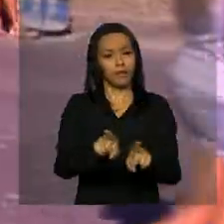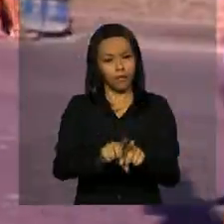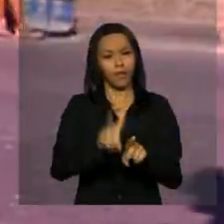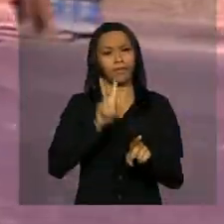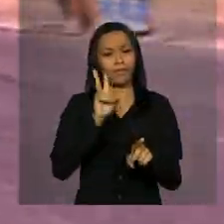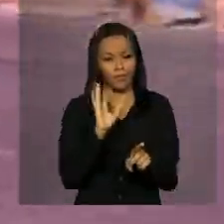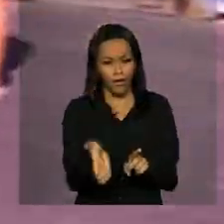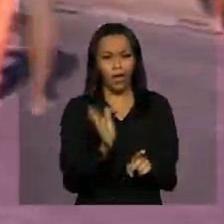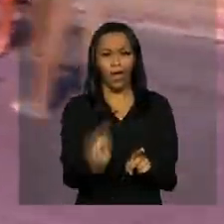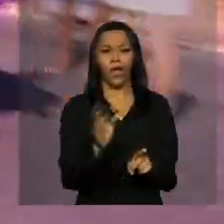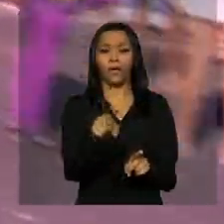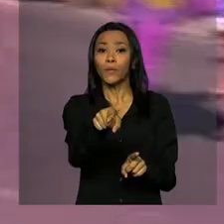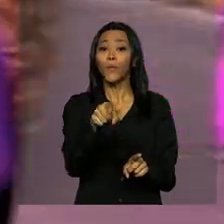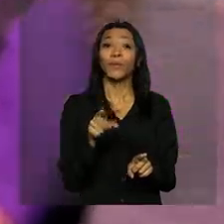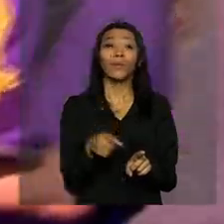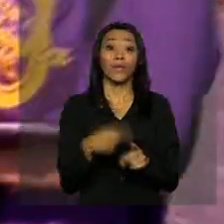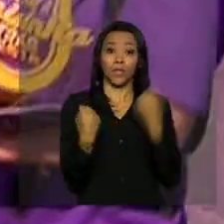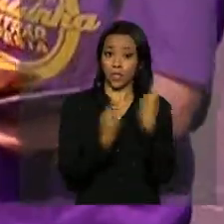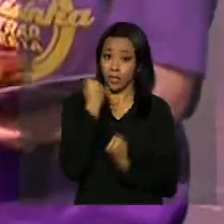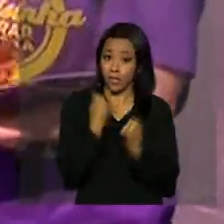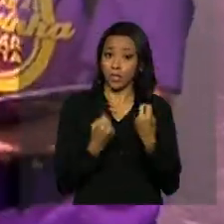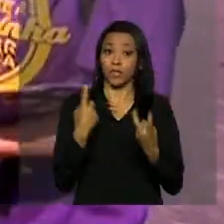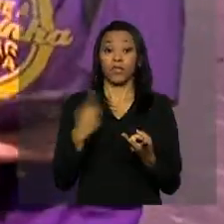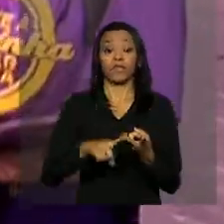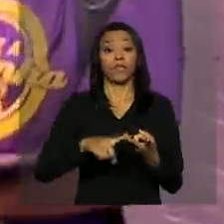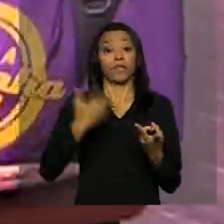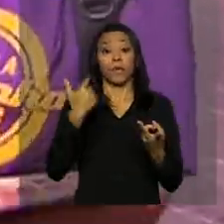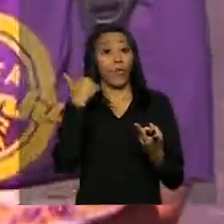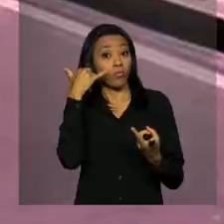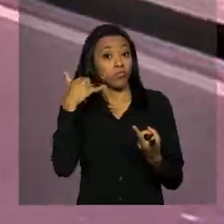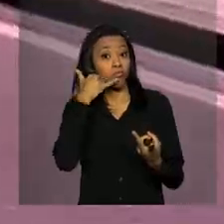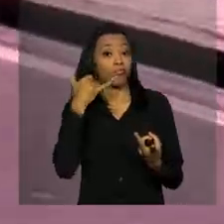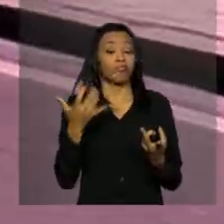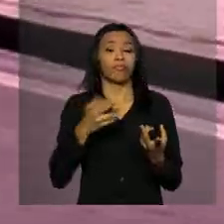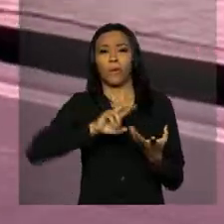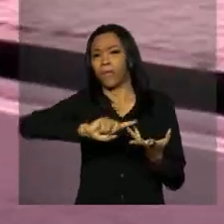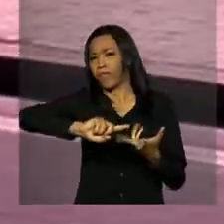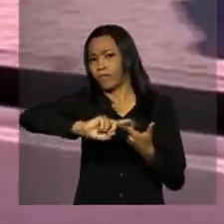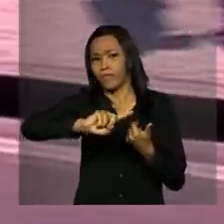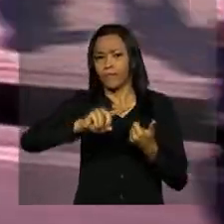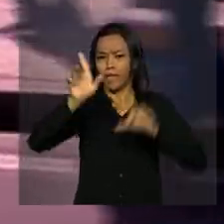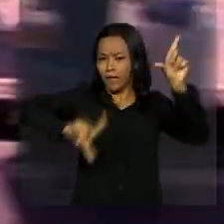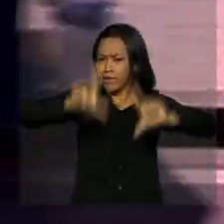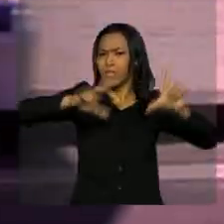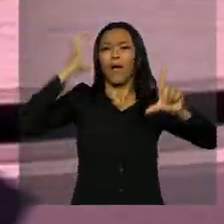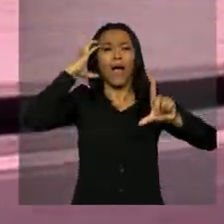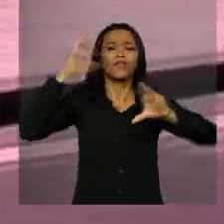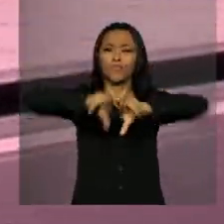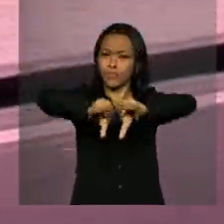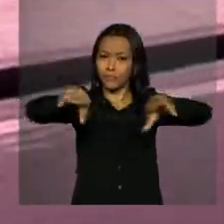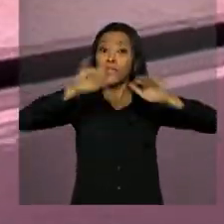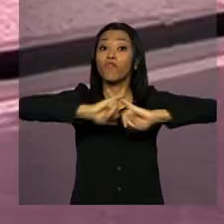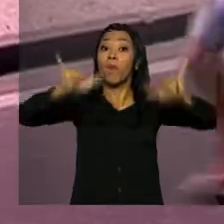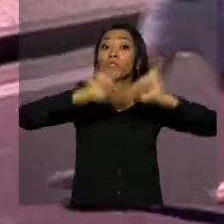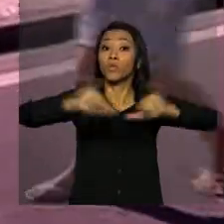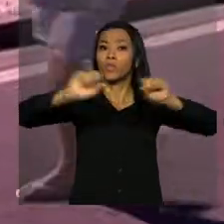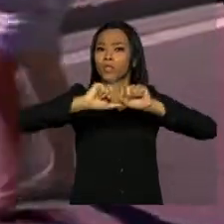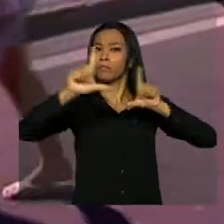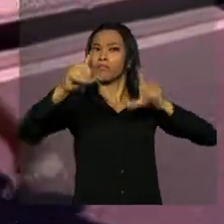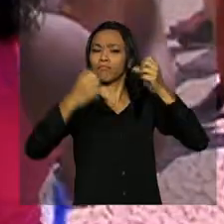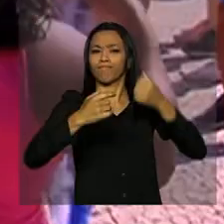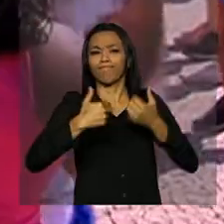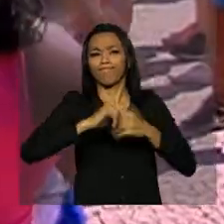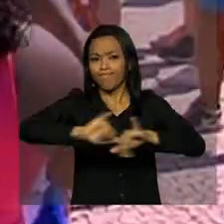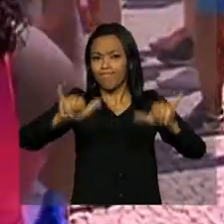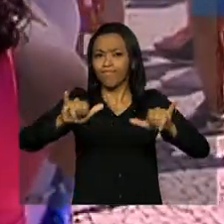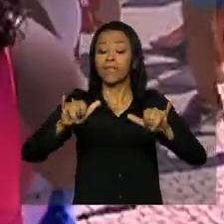veiculadas no transporte público, em rádios, redes sociais e TVs, mensagens informativas. O Ministério da